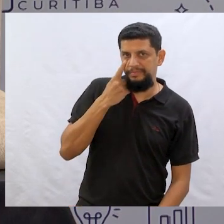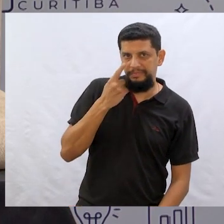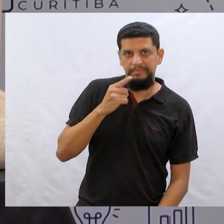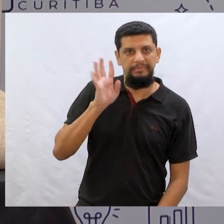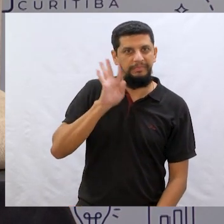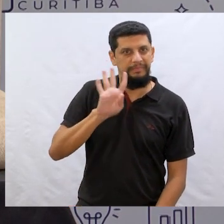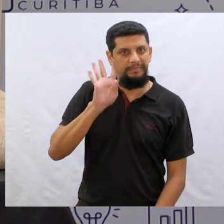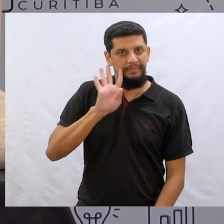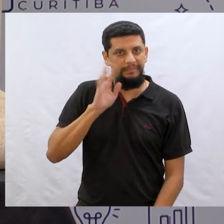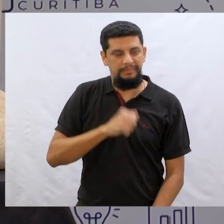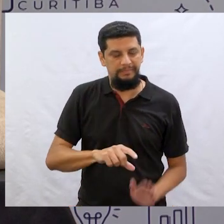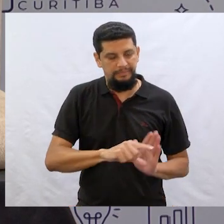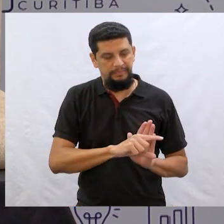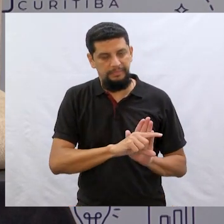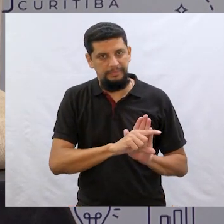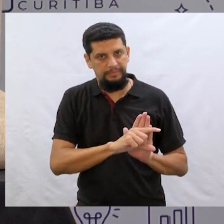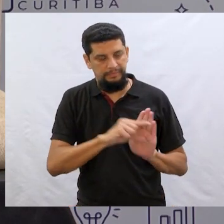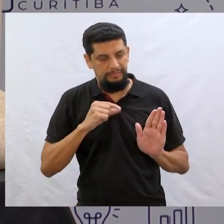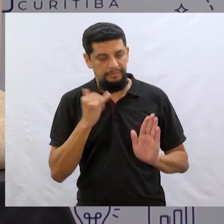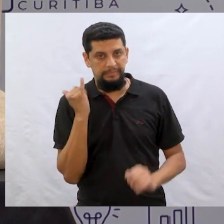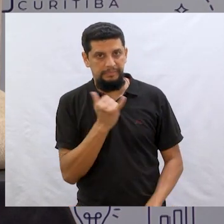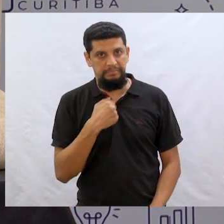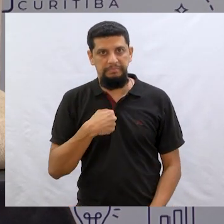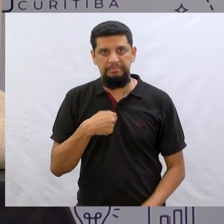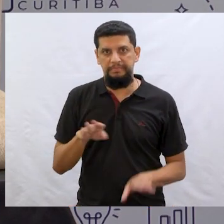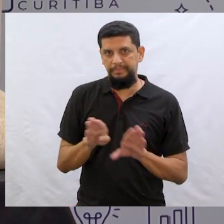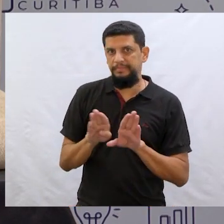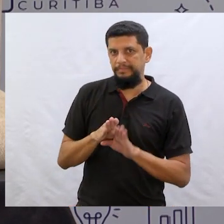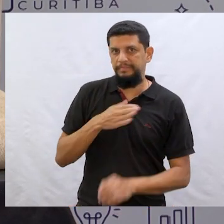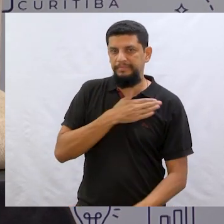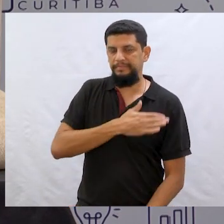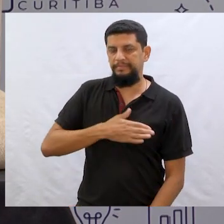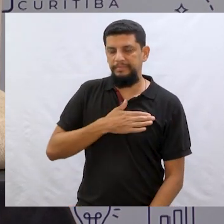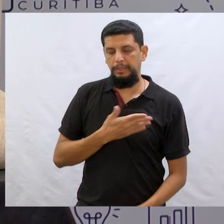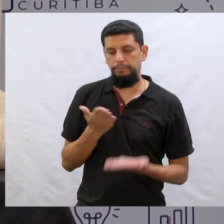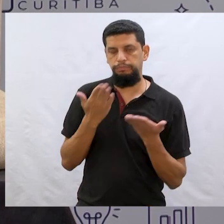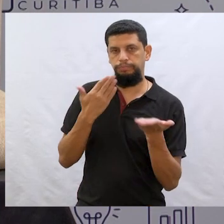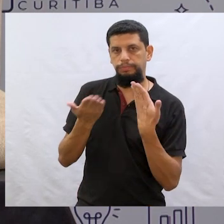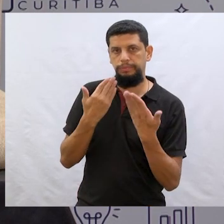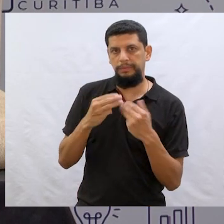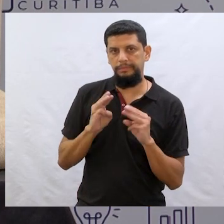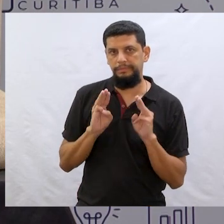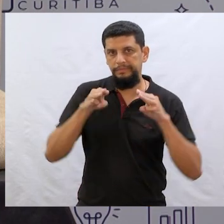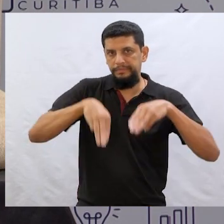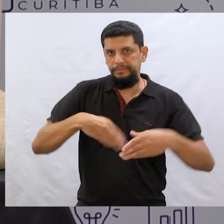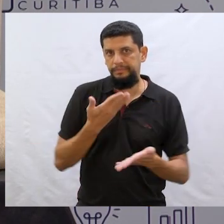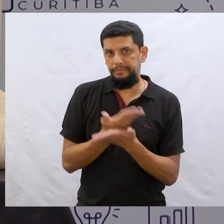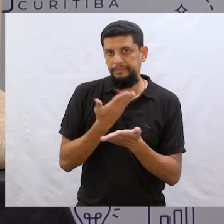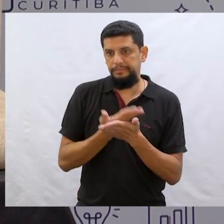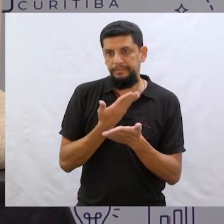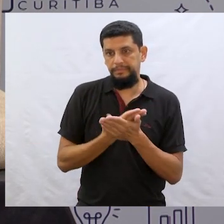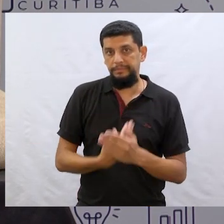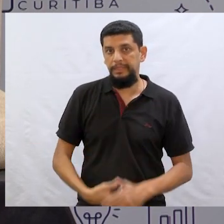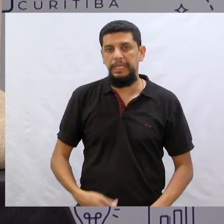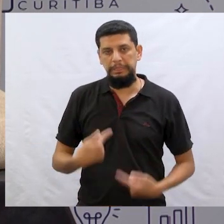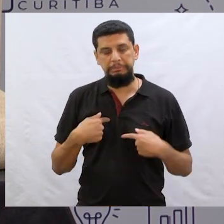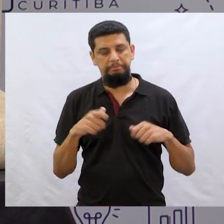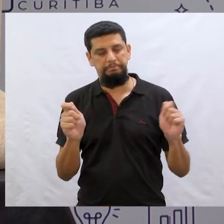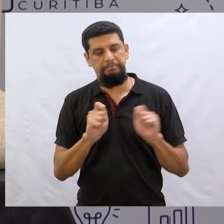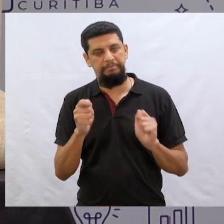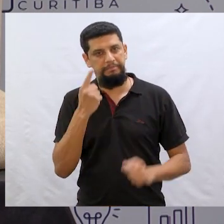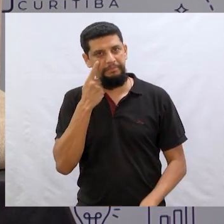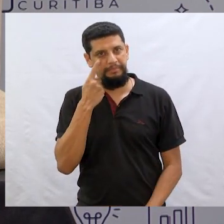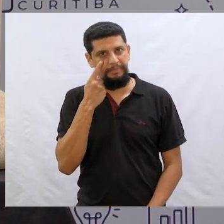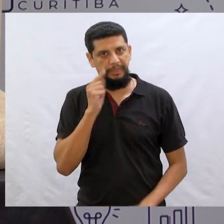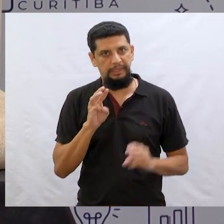vocês viram que interessante a versão do Felipe? Eu também gostei. A gente conversa um pouquinho mais lá no final da aula. Mas Felipe, adorei.